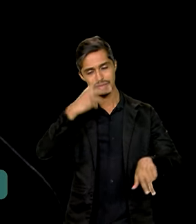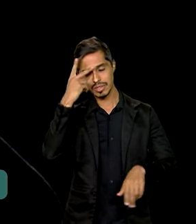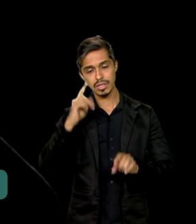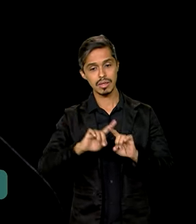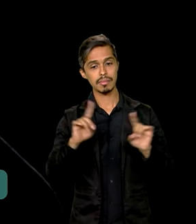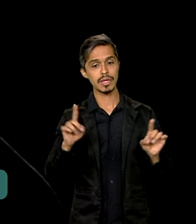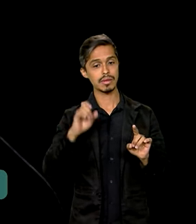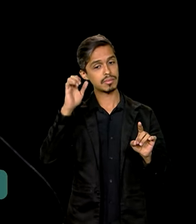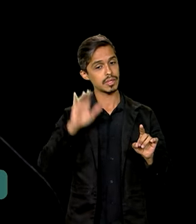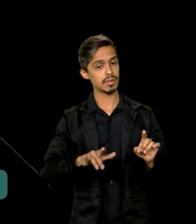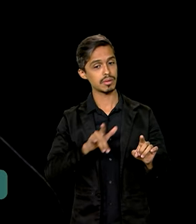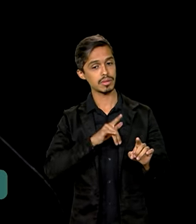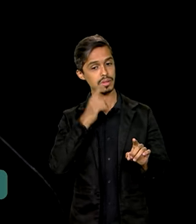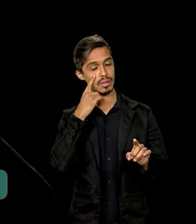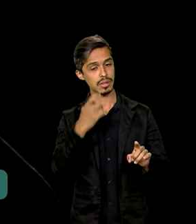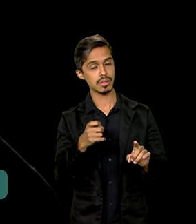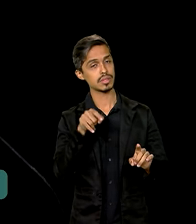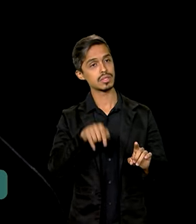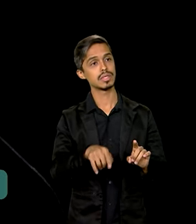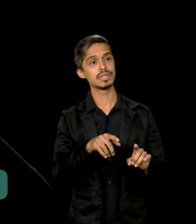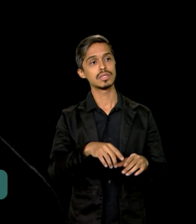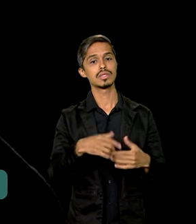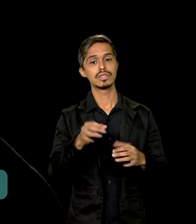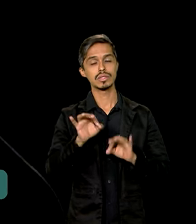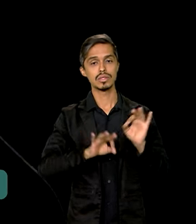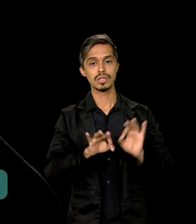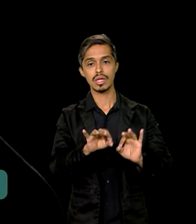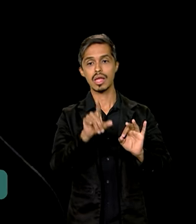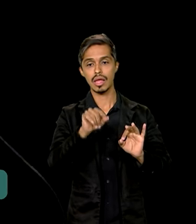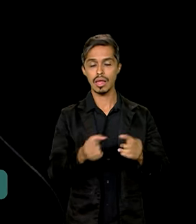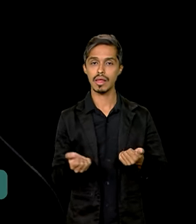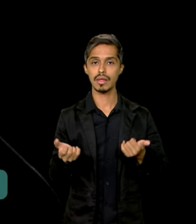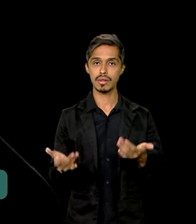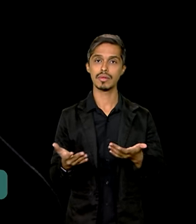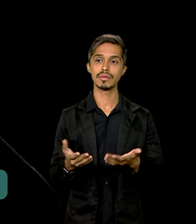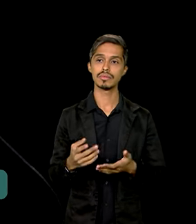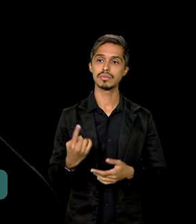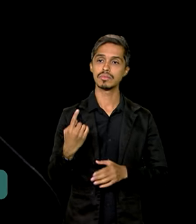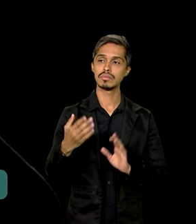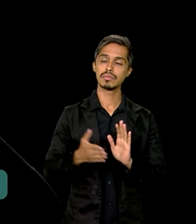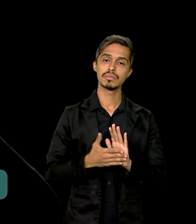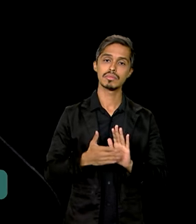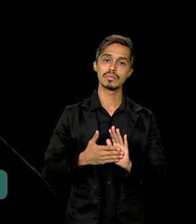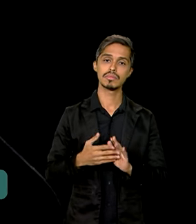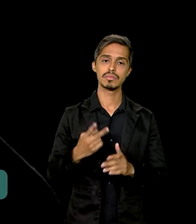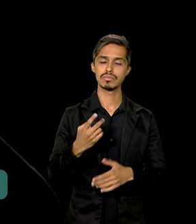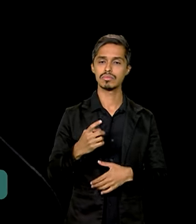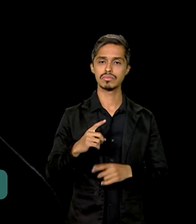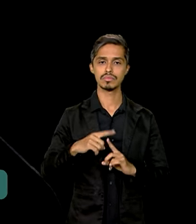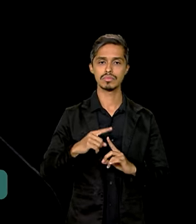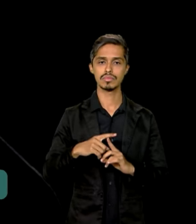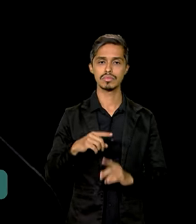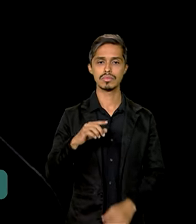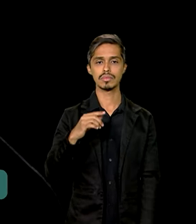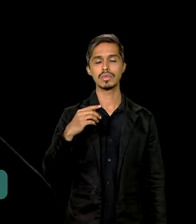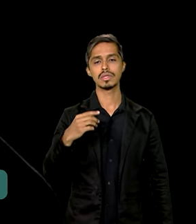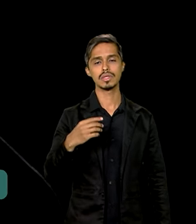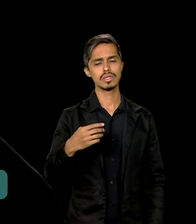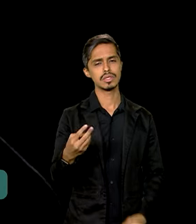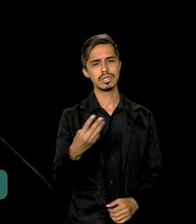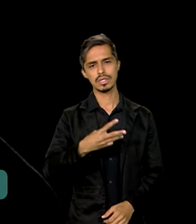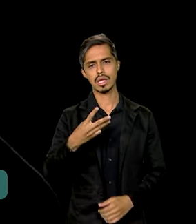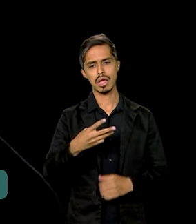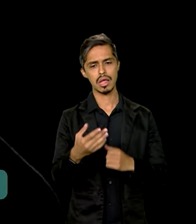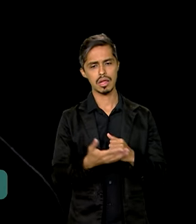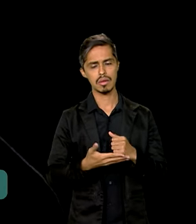mas o o Brasil está pretendendo nesse G20 é oferecer uma proposta de uma espécie de pilar 3 da OCDE.